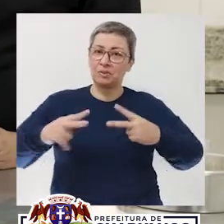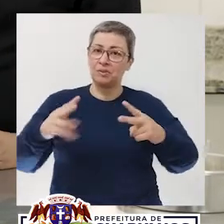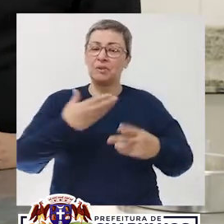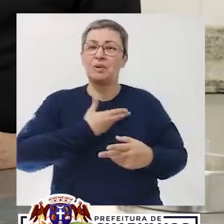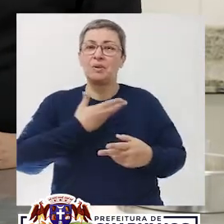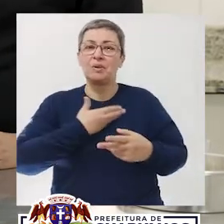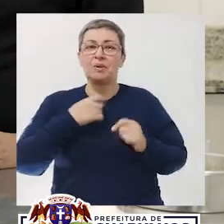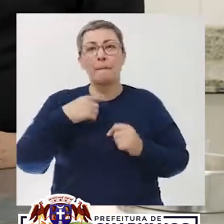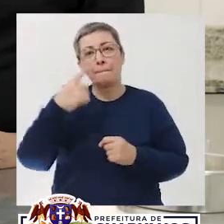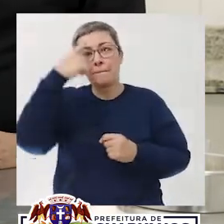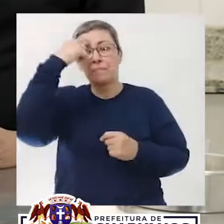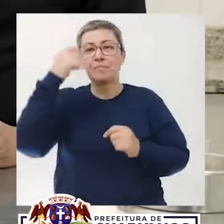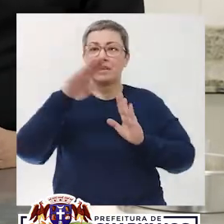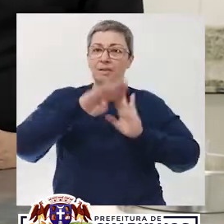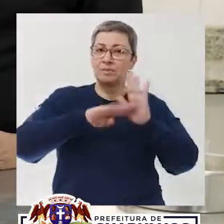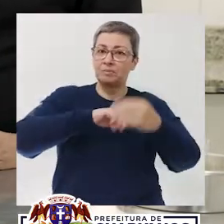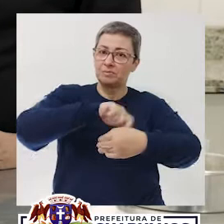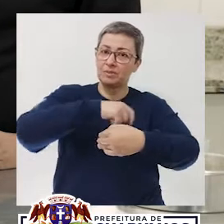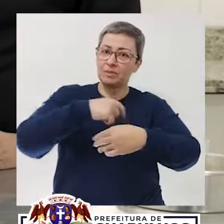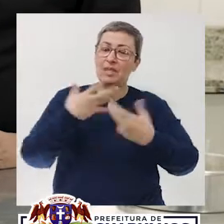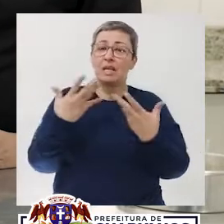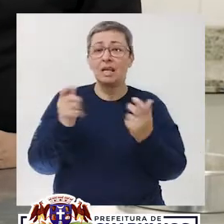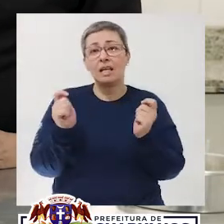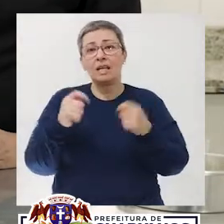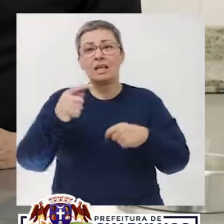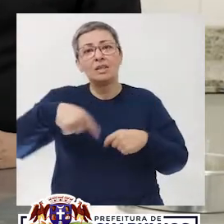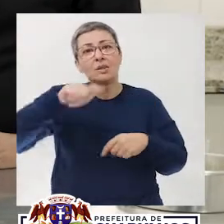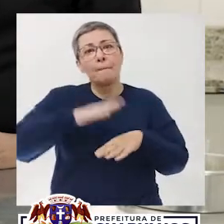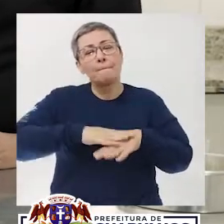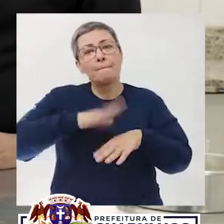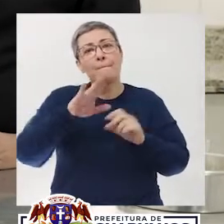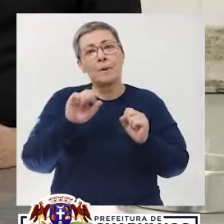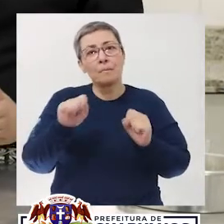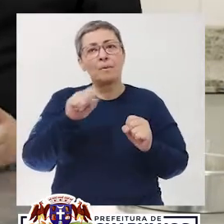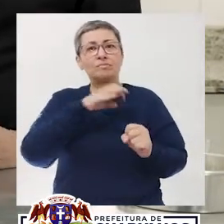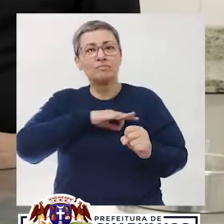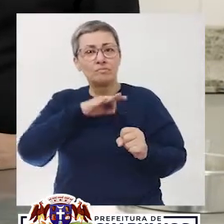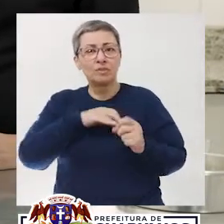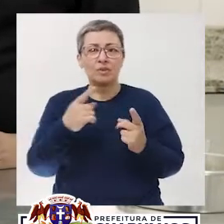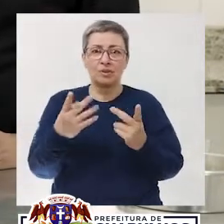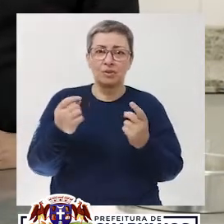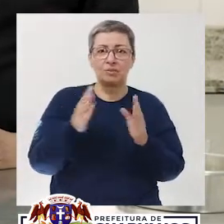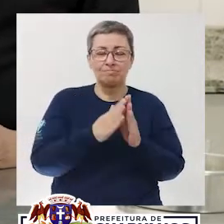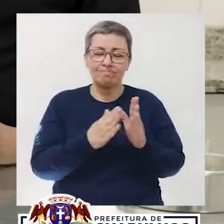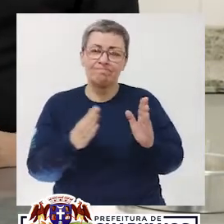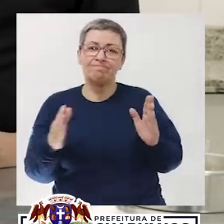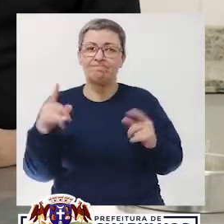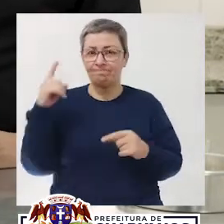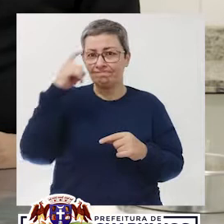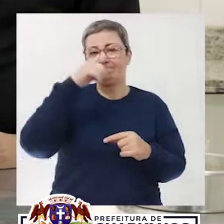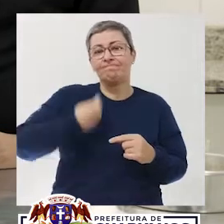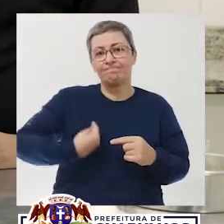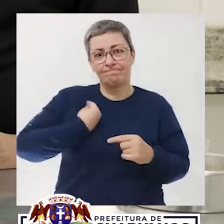Compartilha com os amigos A ideia dessas receitas é para criar possibilidades Para que mais pessoas possam gerar renda Principalmente nesse